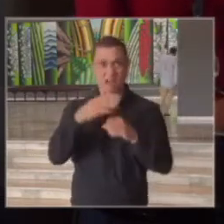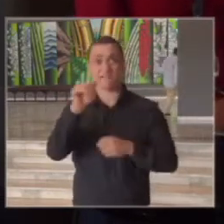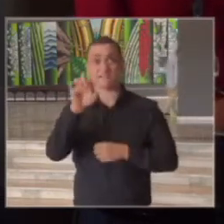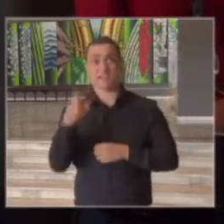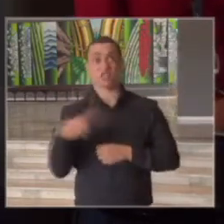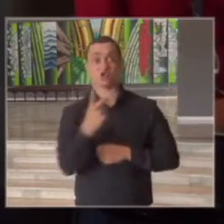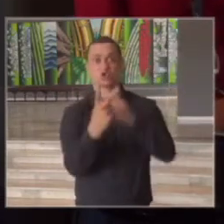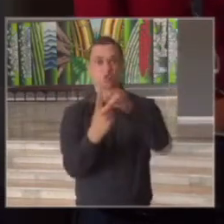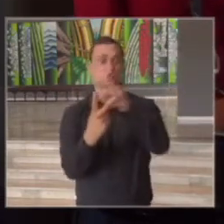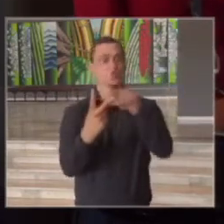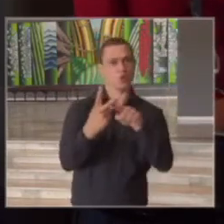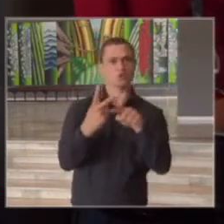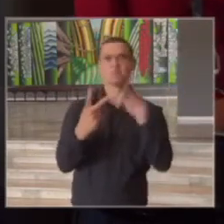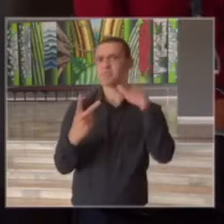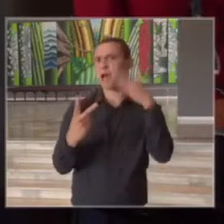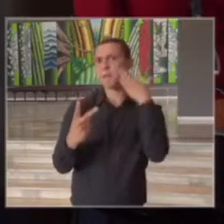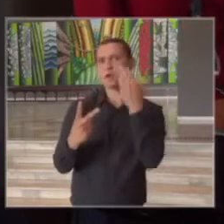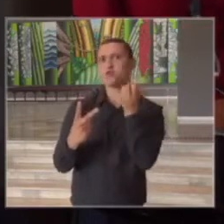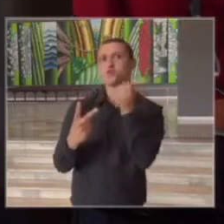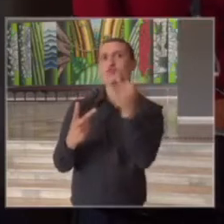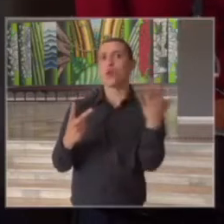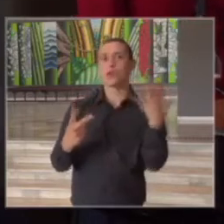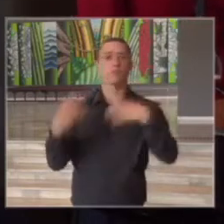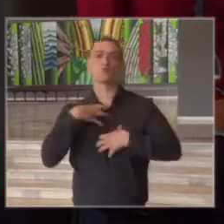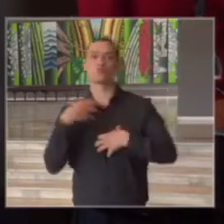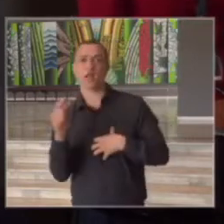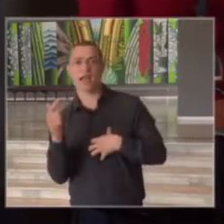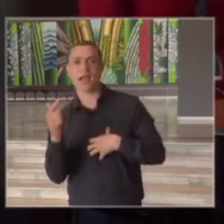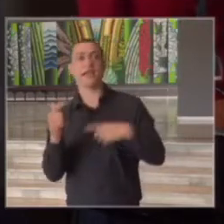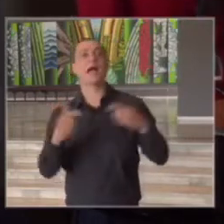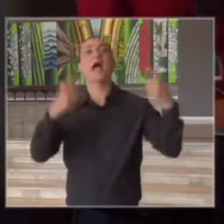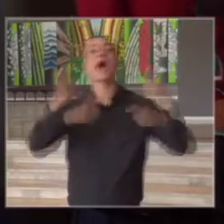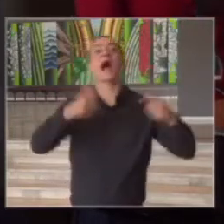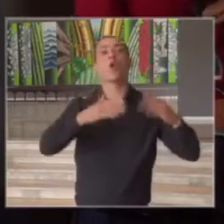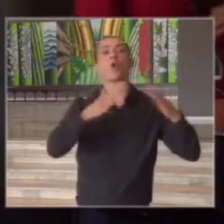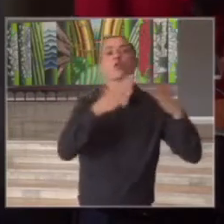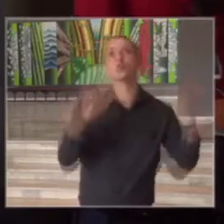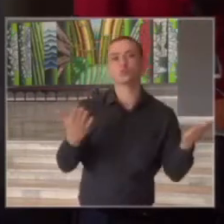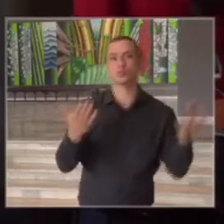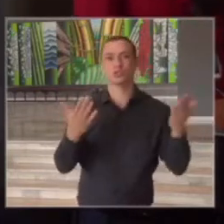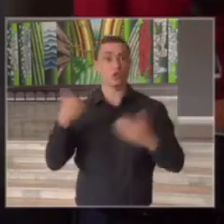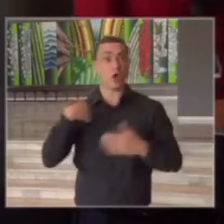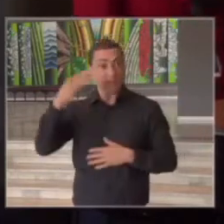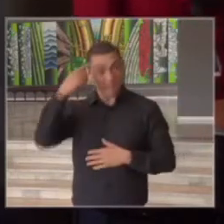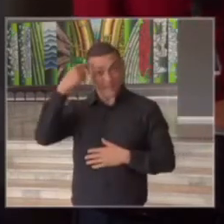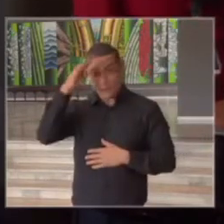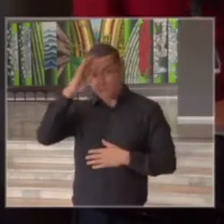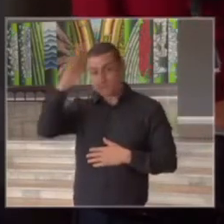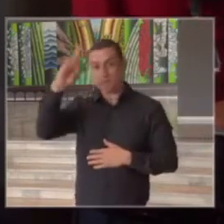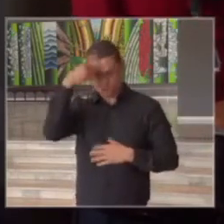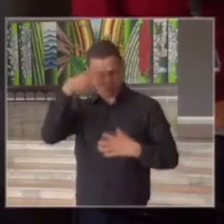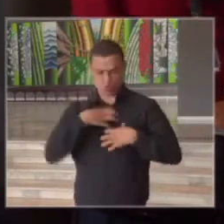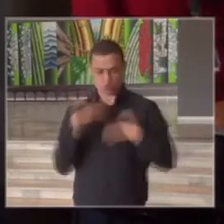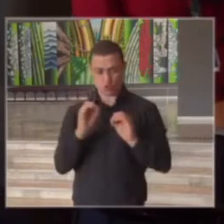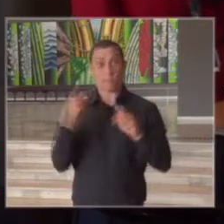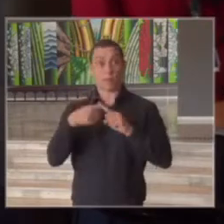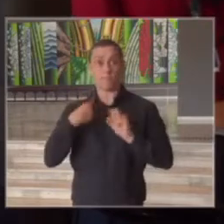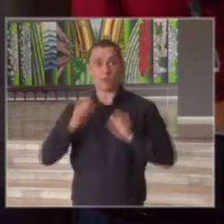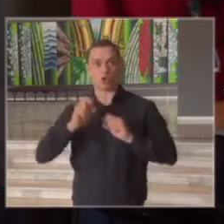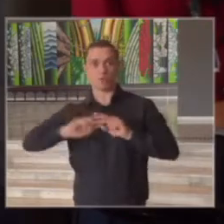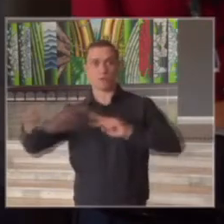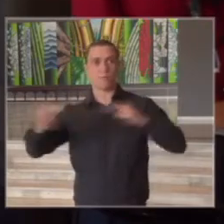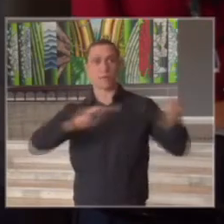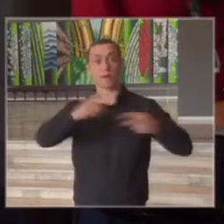a gente consegue saber quantos eram assintomáticos onde que estavam essas pessoas pensando principalmente no assintomático uma vez que eles que podem